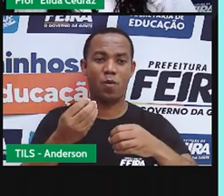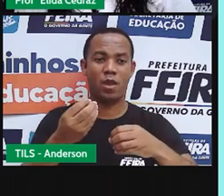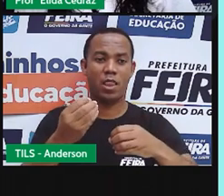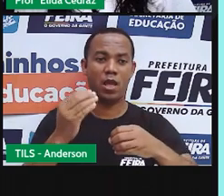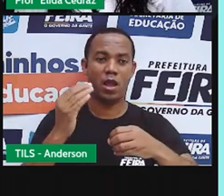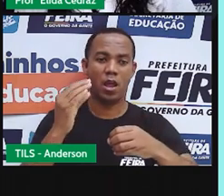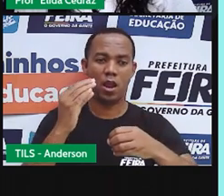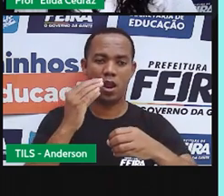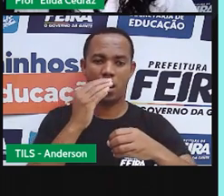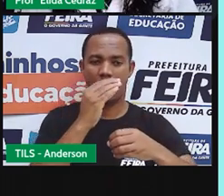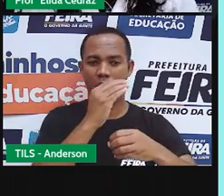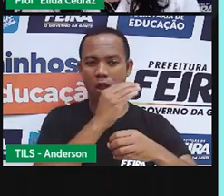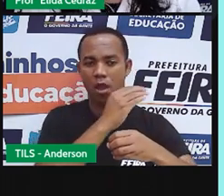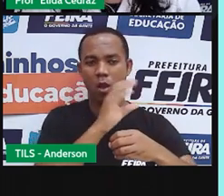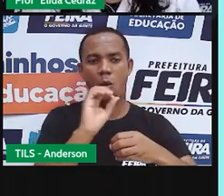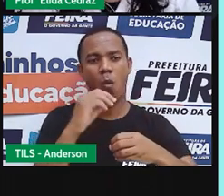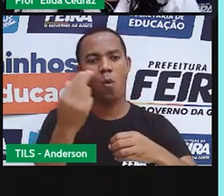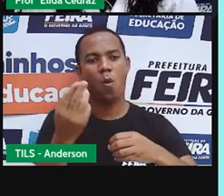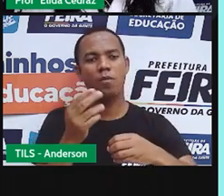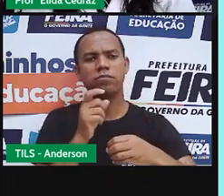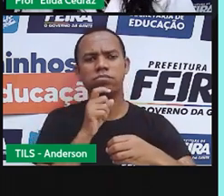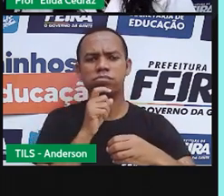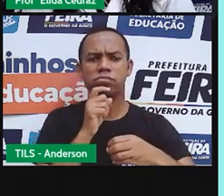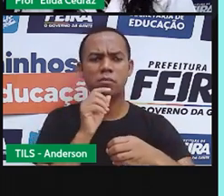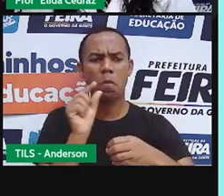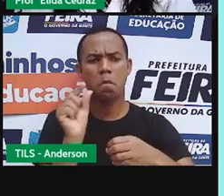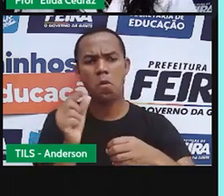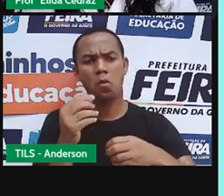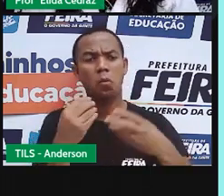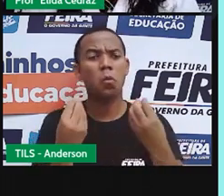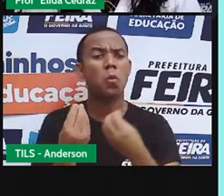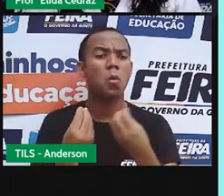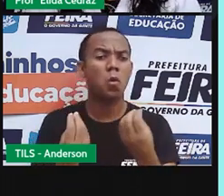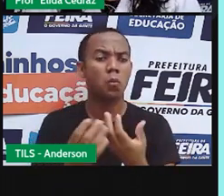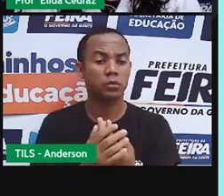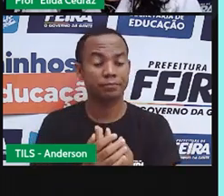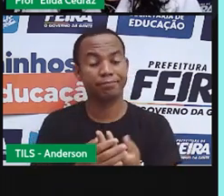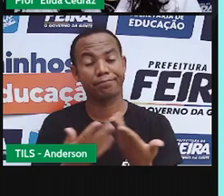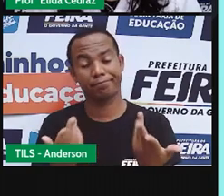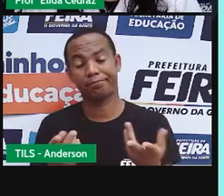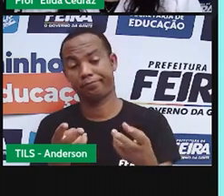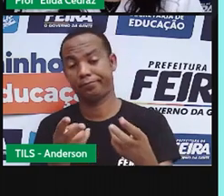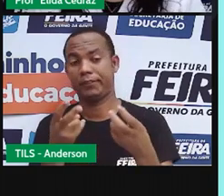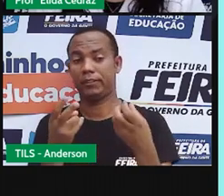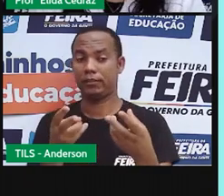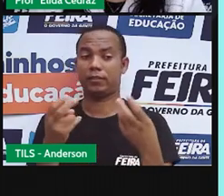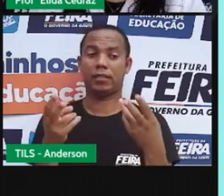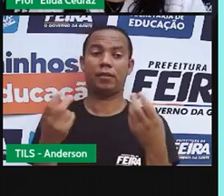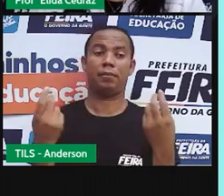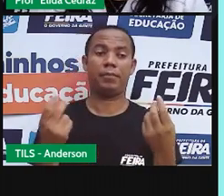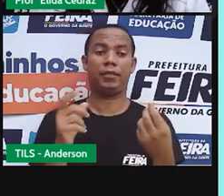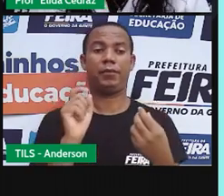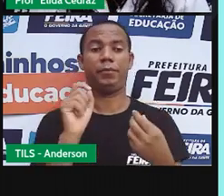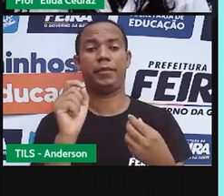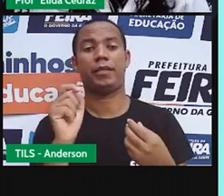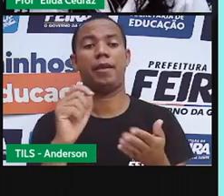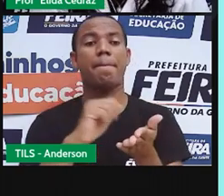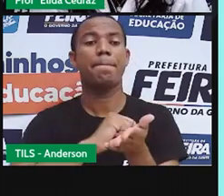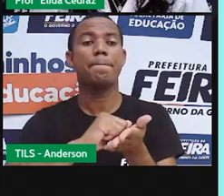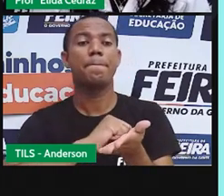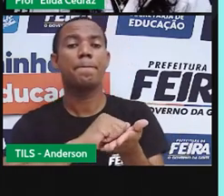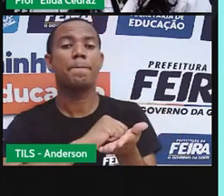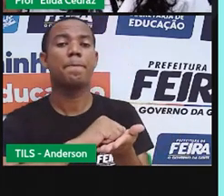esfriar? Vai estar muito quente ou pouco quente? Pois é. A borracha